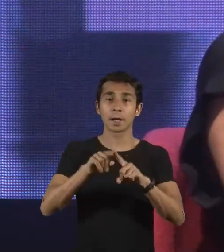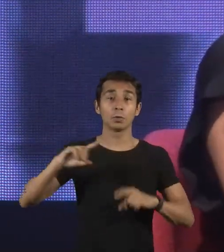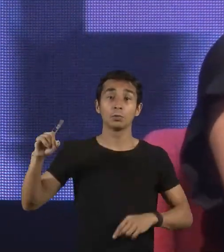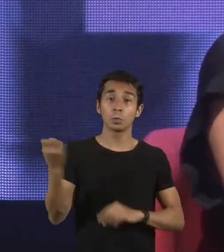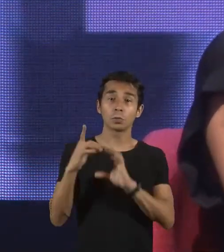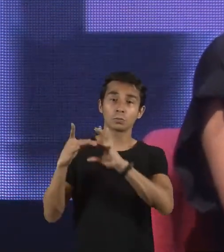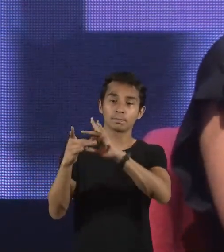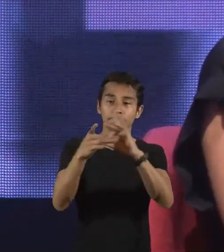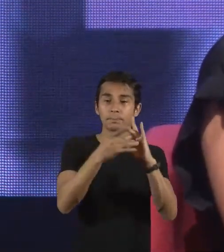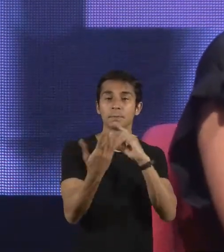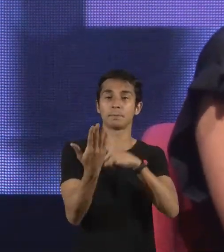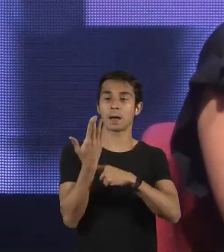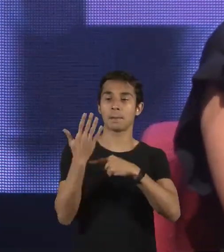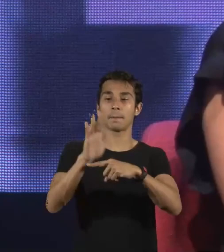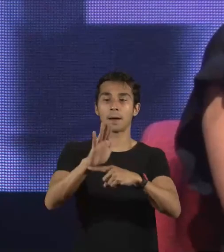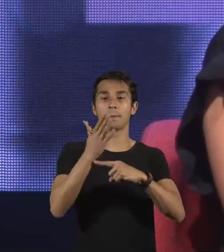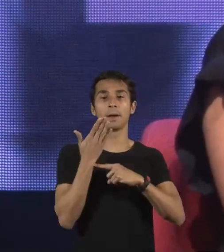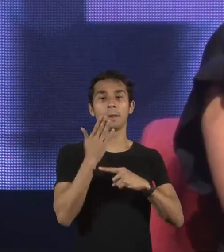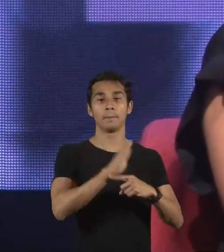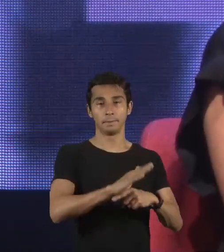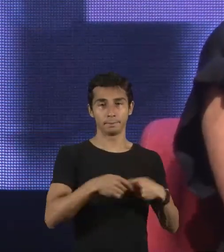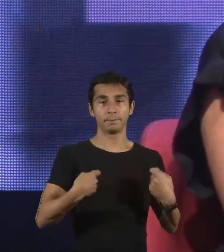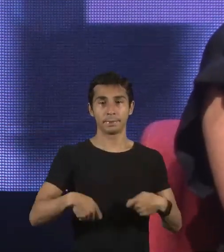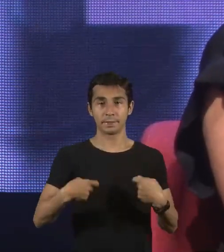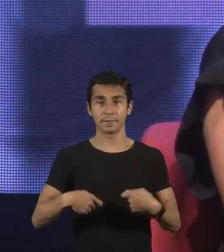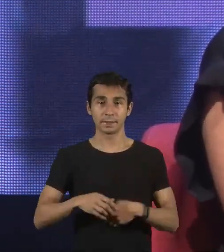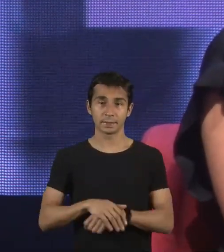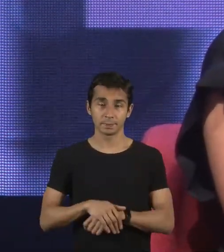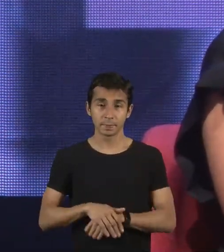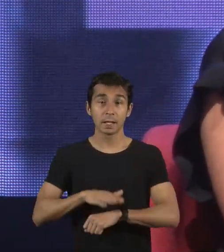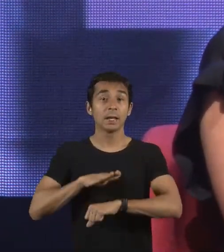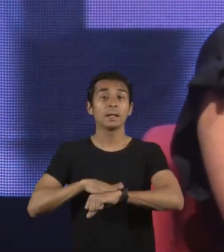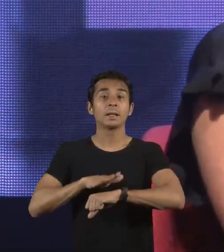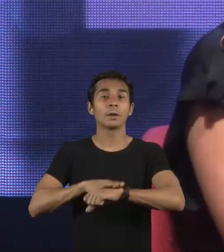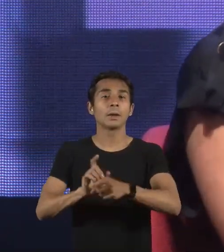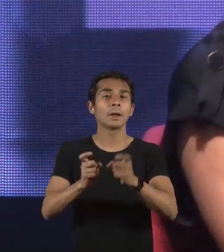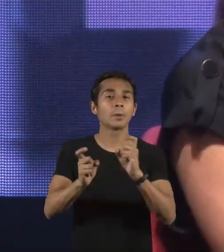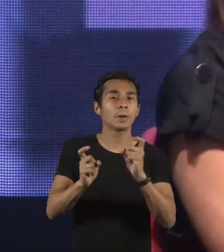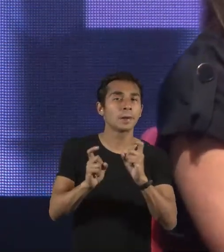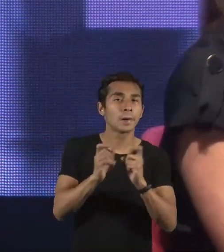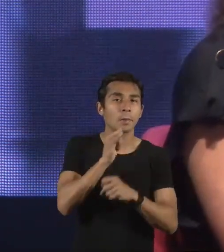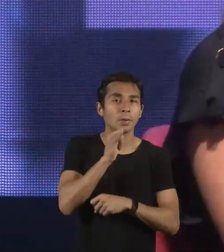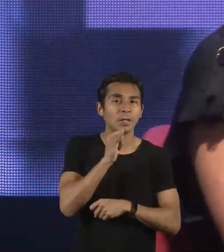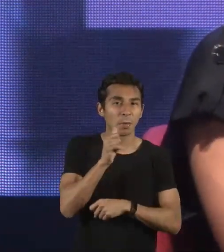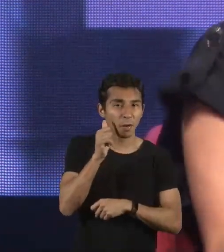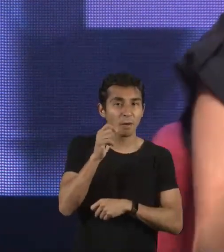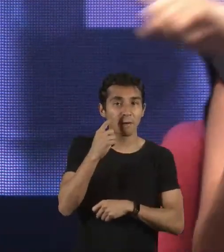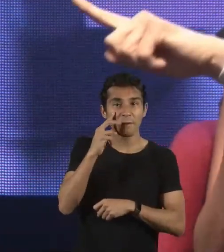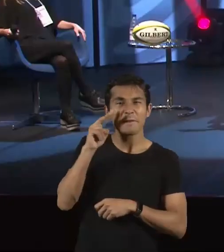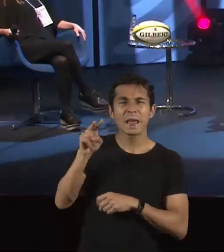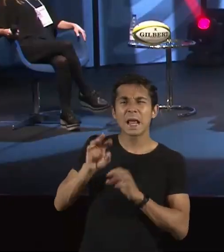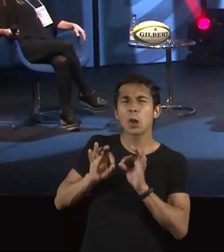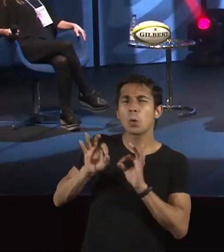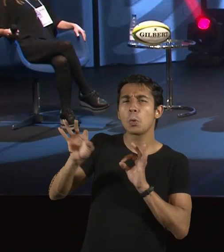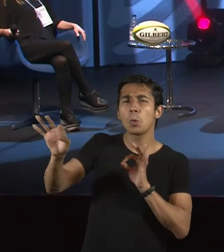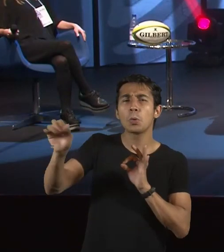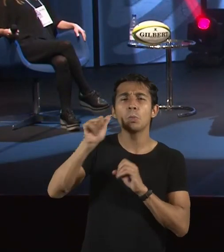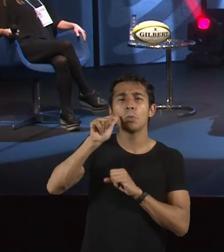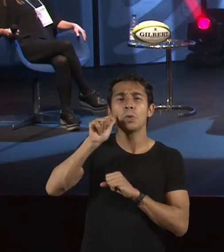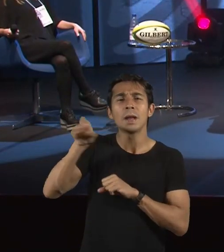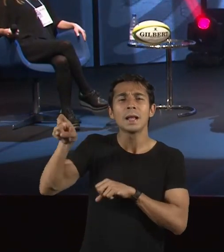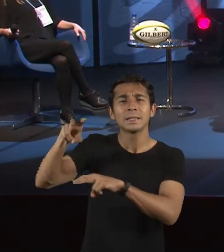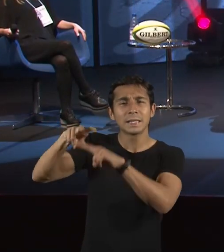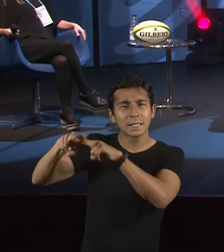temos uma participação, eu sempre falo na hora de chegar a uma reunião, você vê aquela menina que está sentada lá atrás, o que você falou,